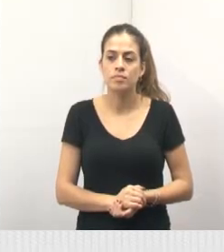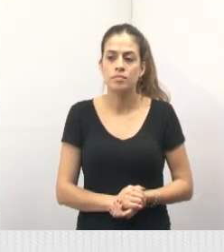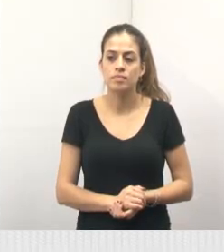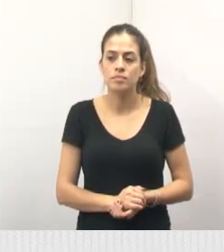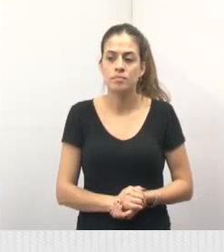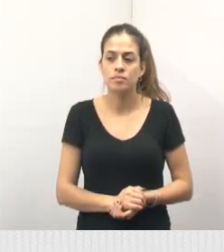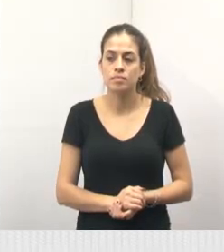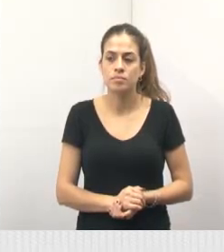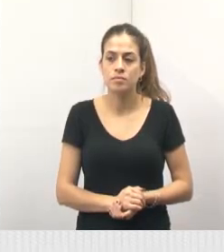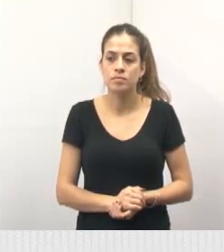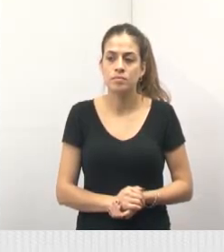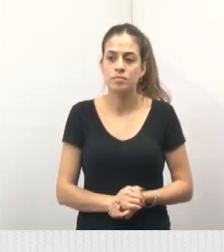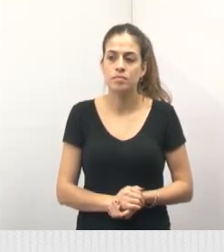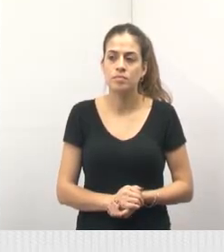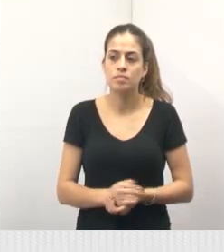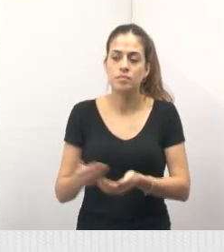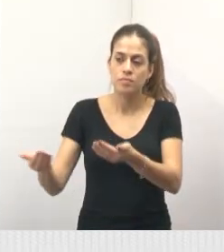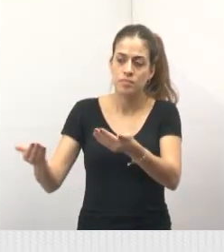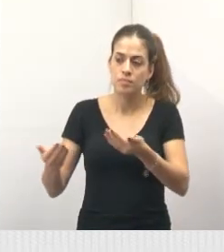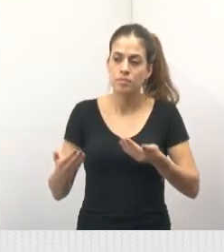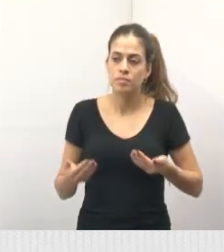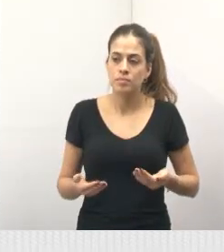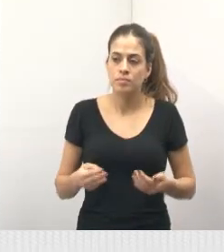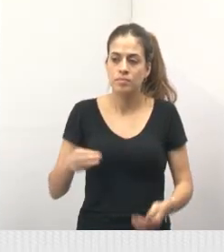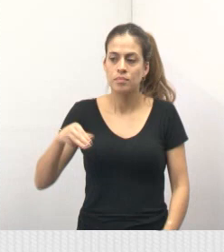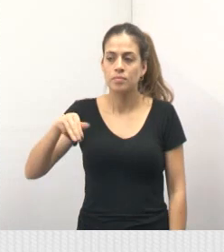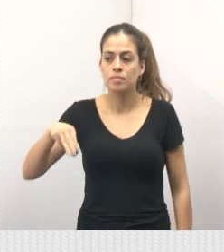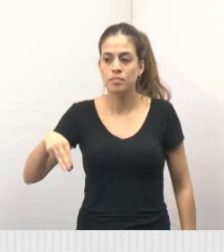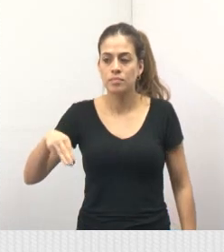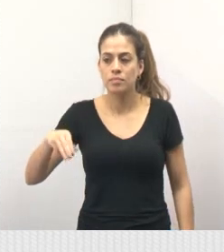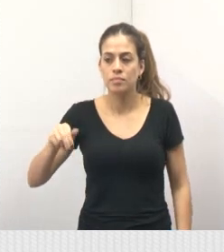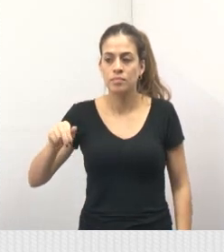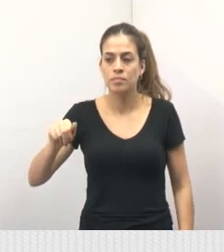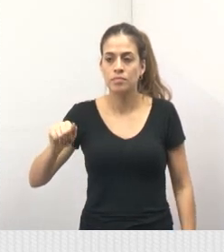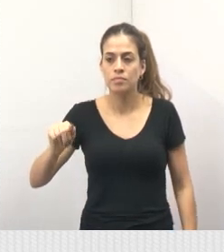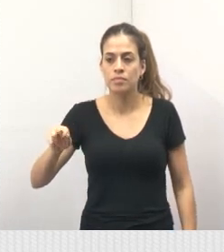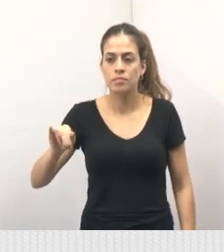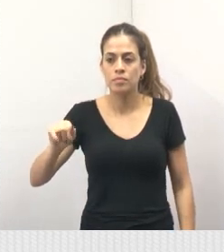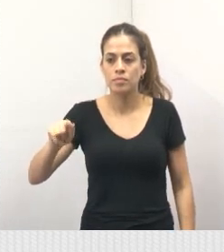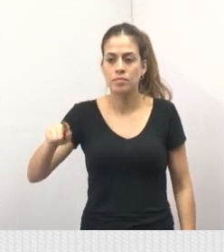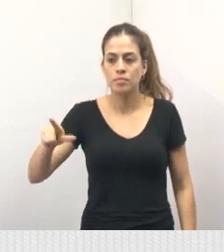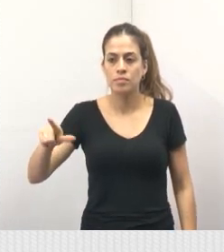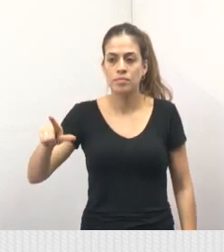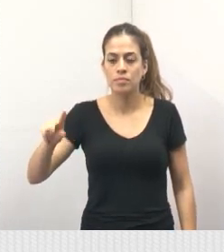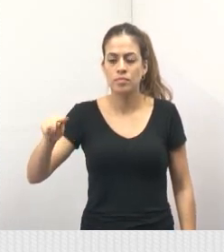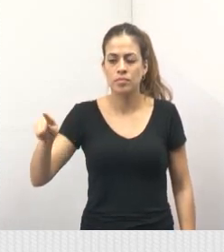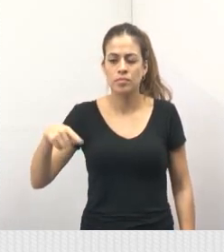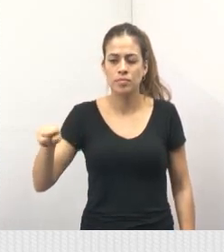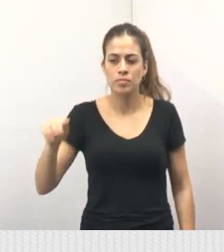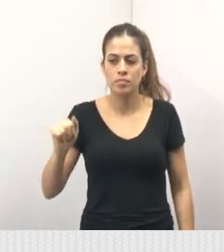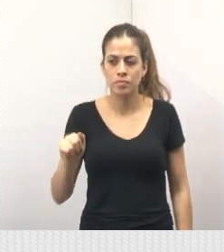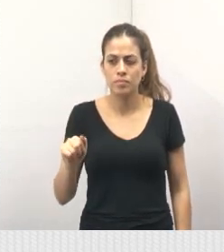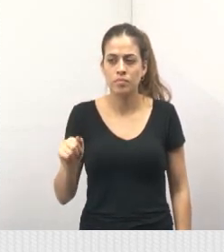Nós estivemos recebendo a dona Marilza, ela faz parte da